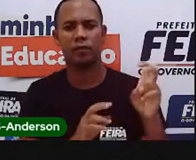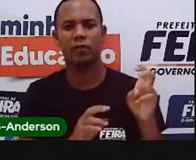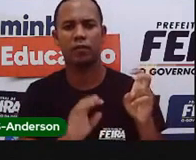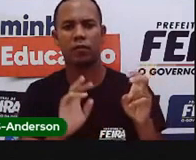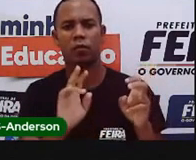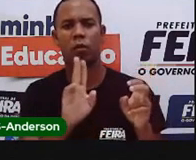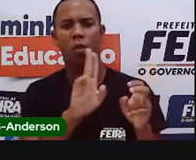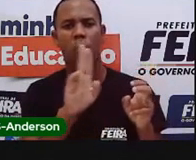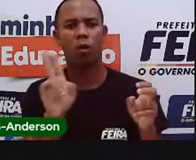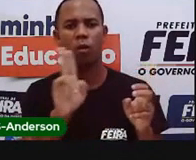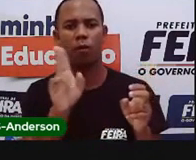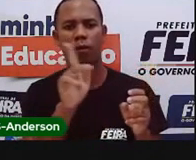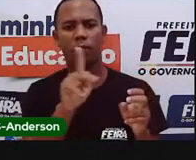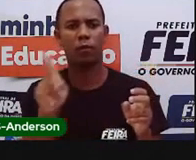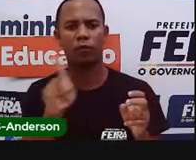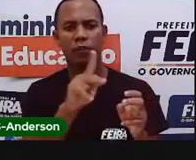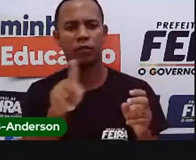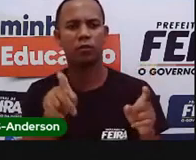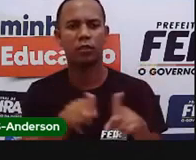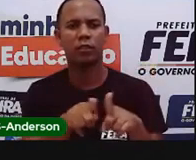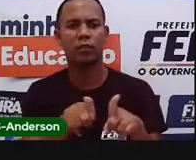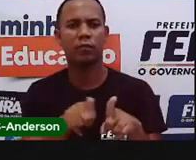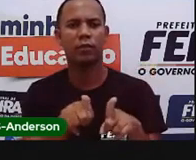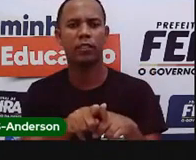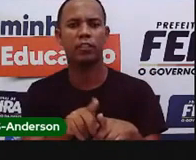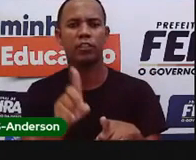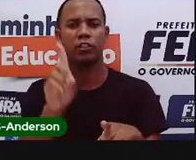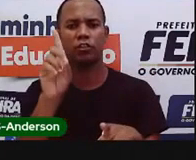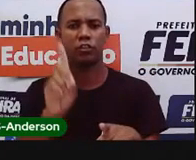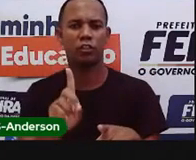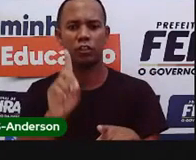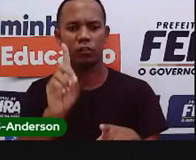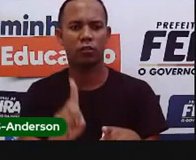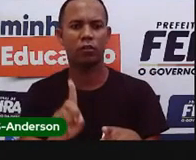professora e da sua diretora? E aí?